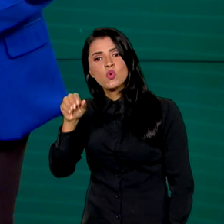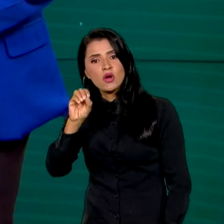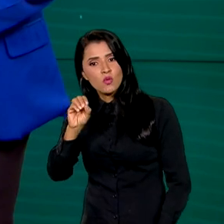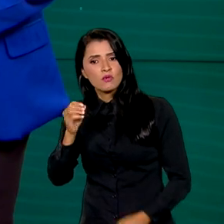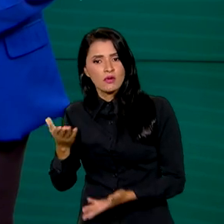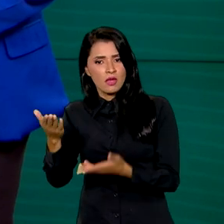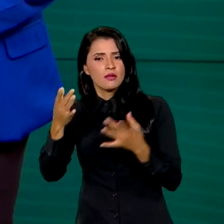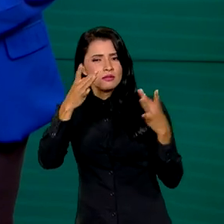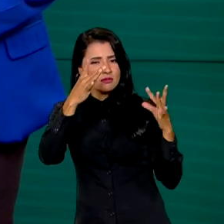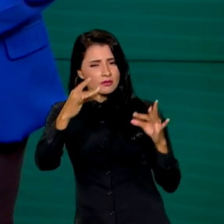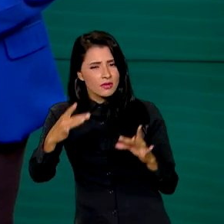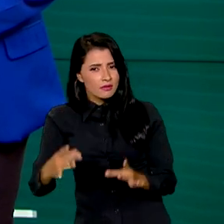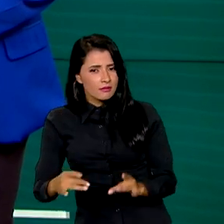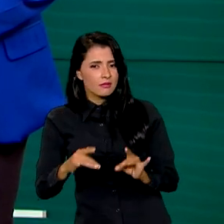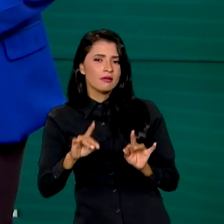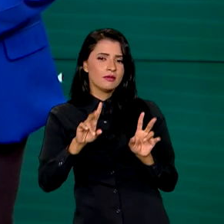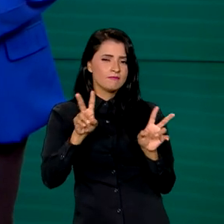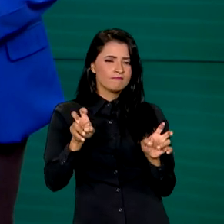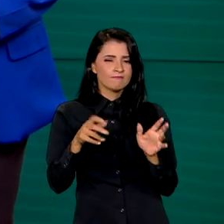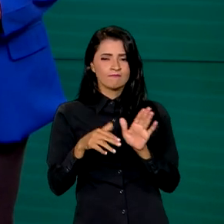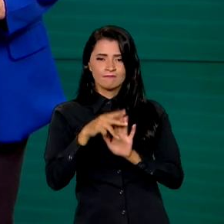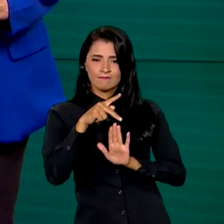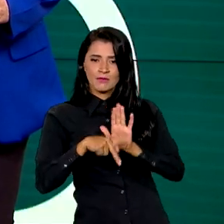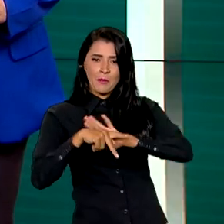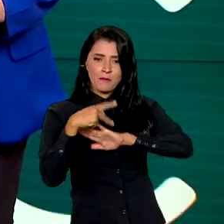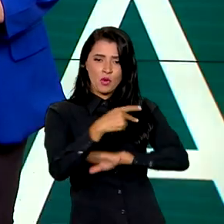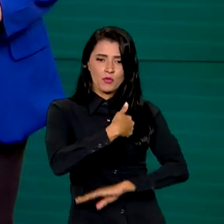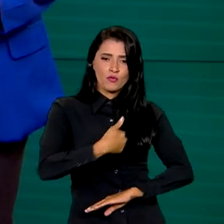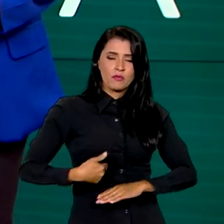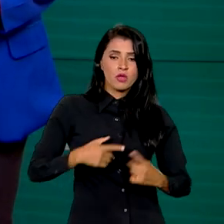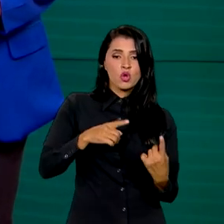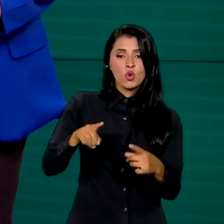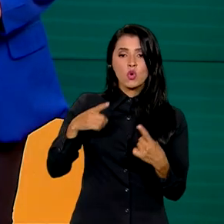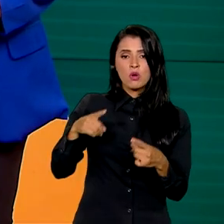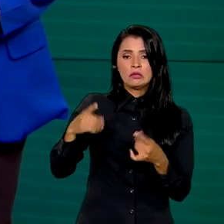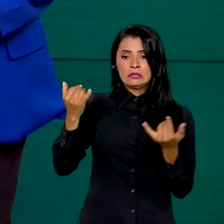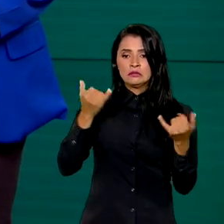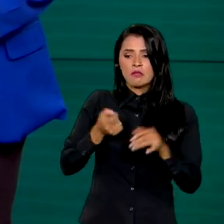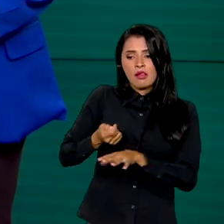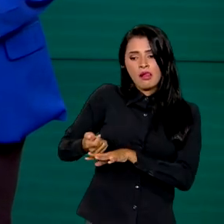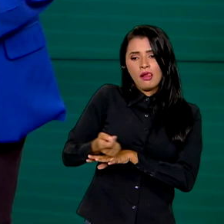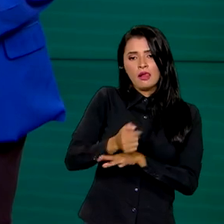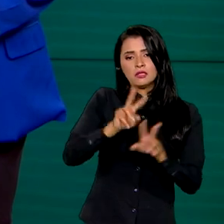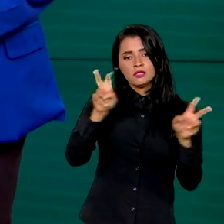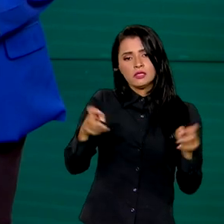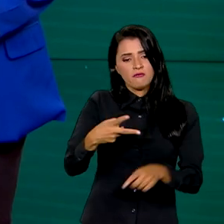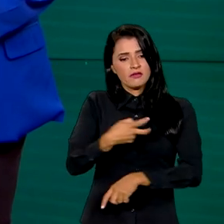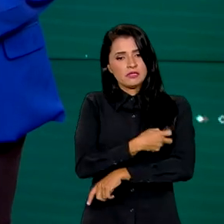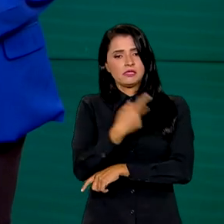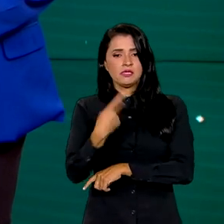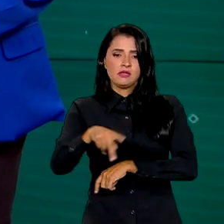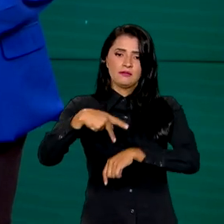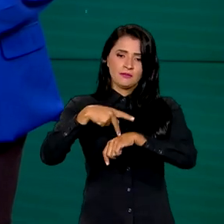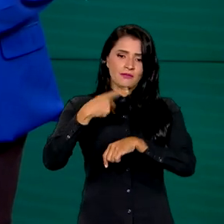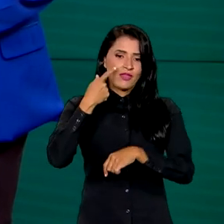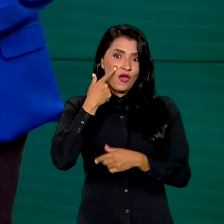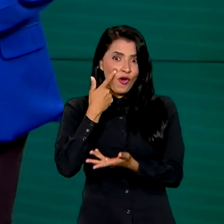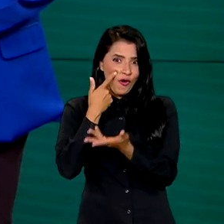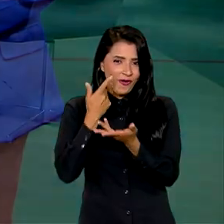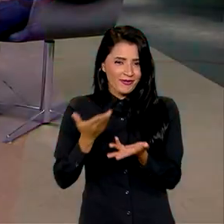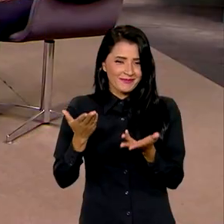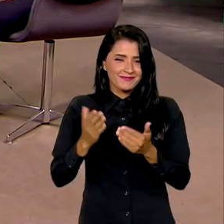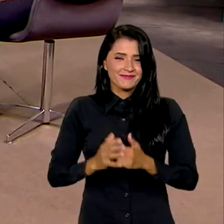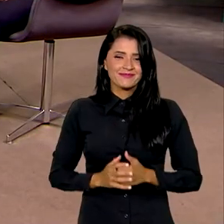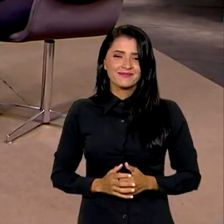também deu detalhes sobre uma iniciativa do governo para combater a desinformação sobre vacinas no país. Veja como foi.